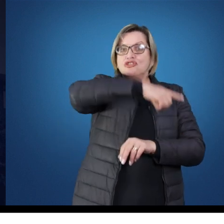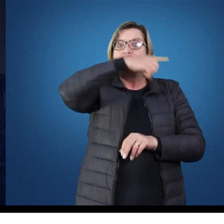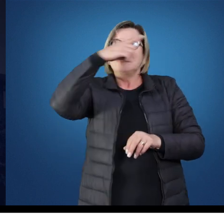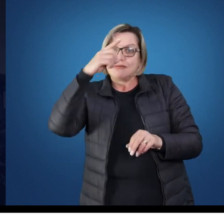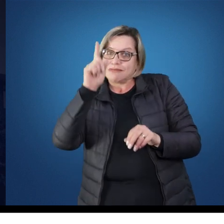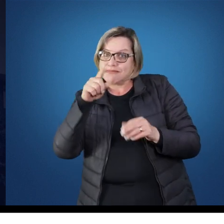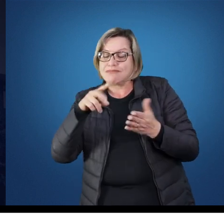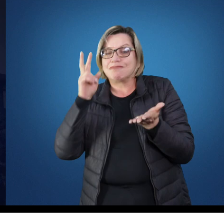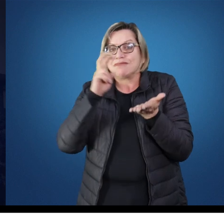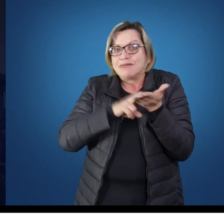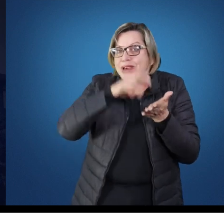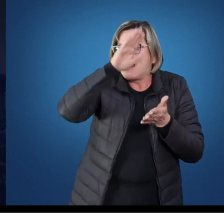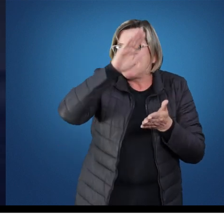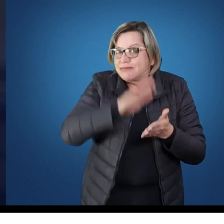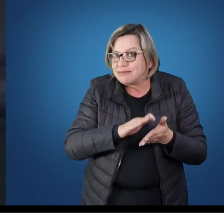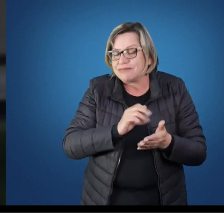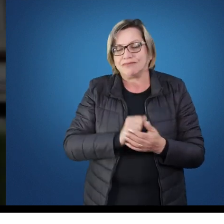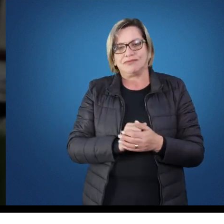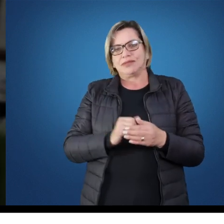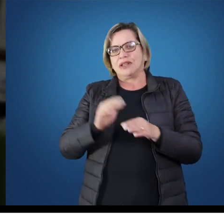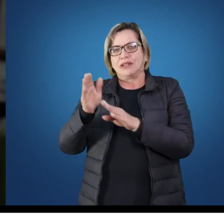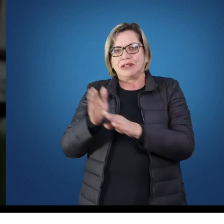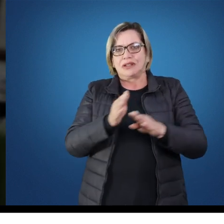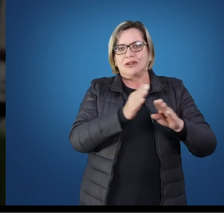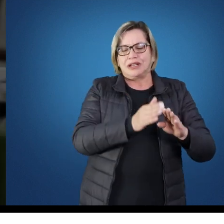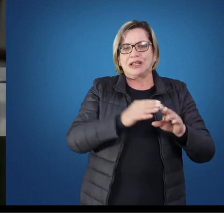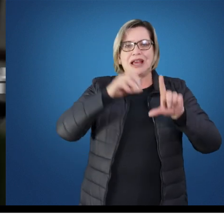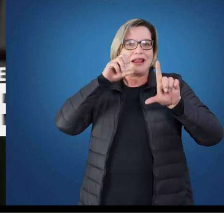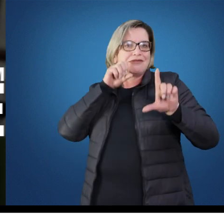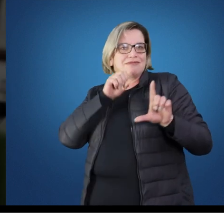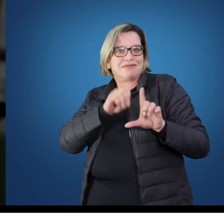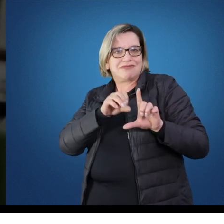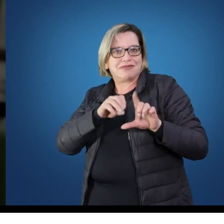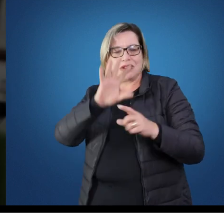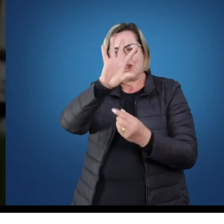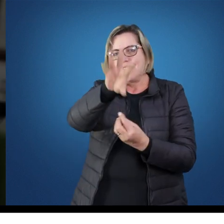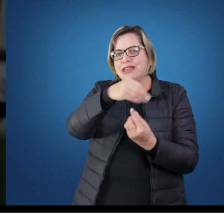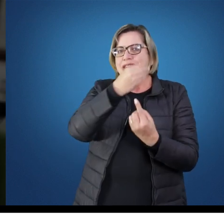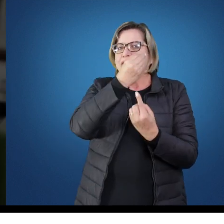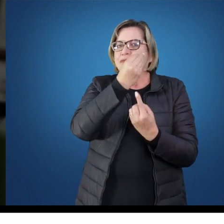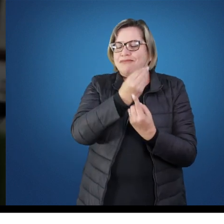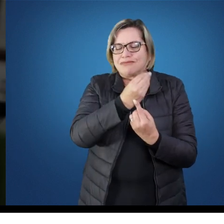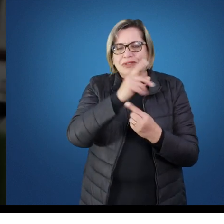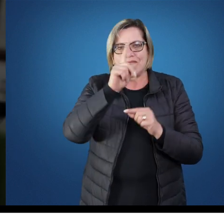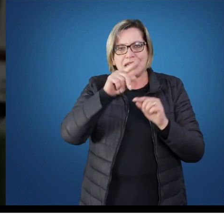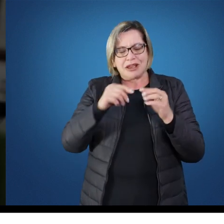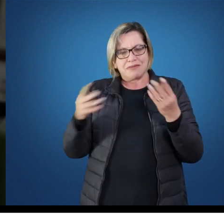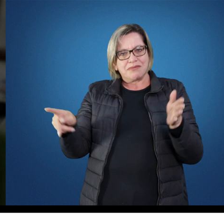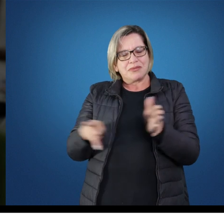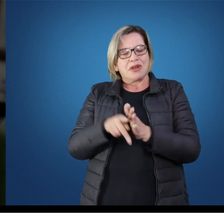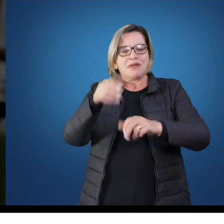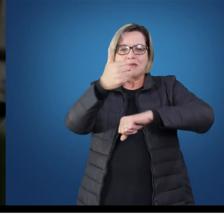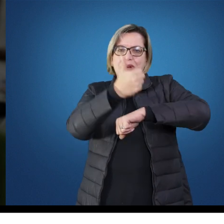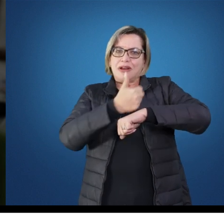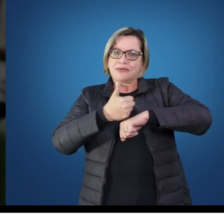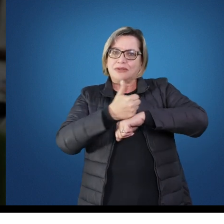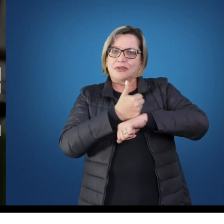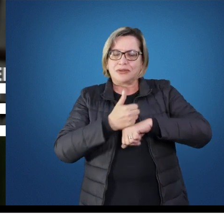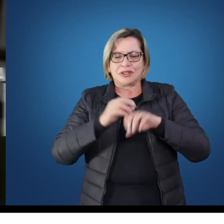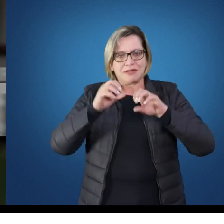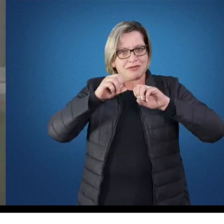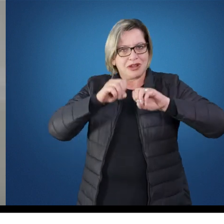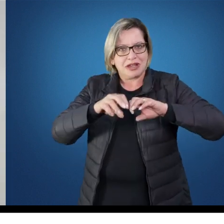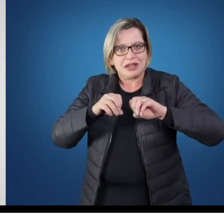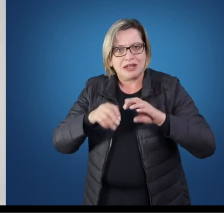nos períodos da manhã e à tarde. Curso de Licenciatura em Arte O curso visa habilitar profissionais para